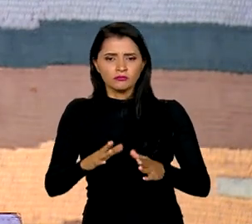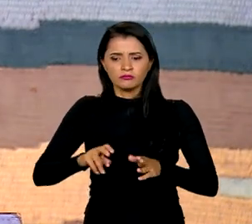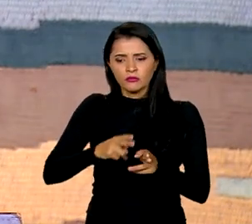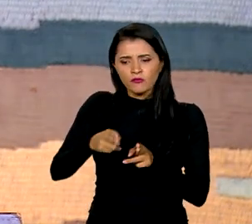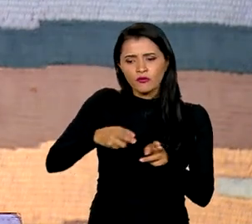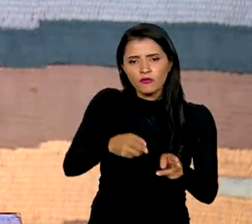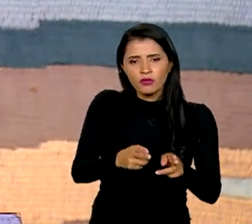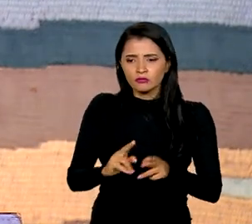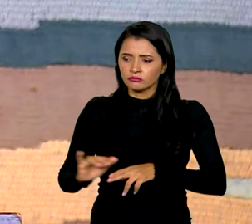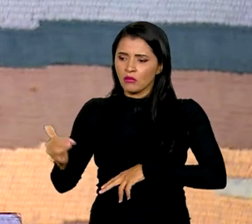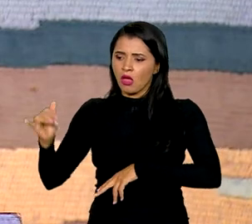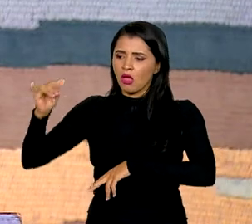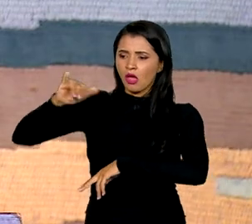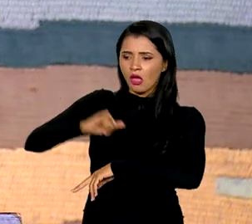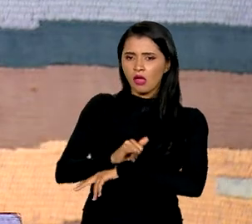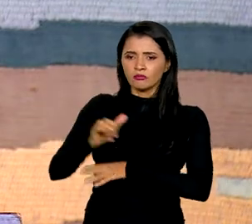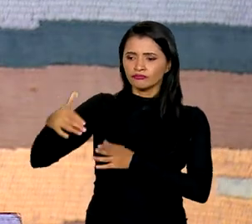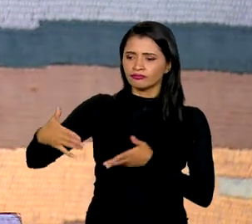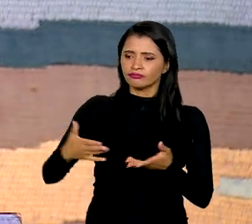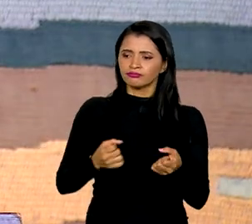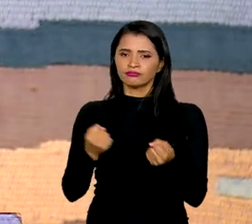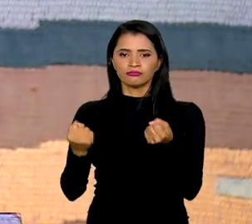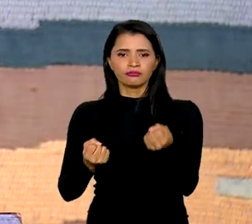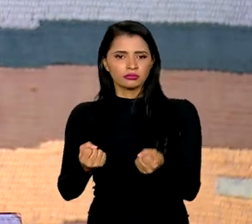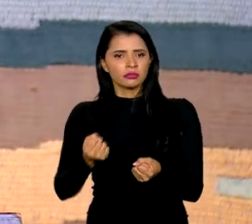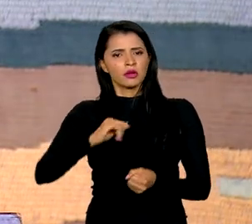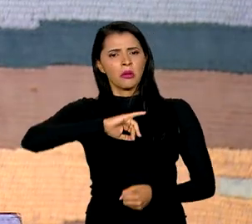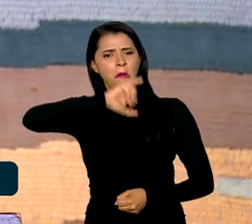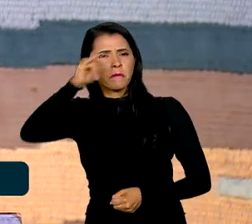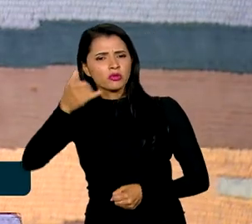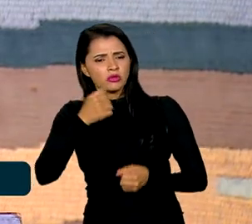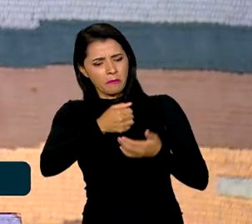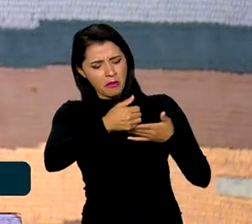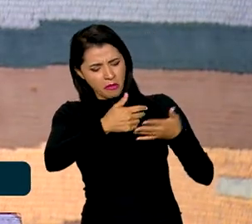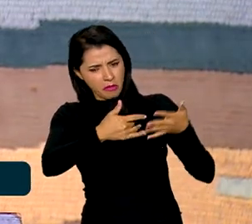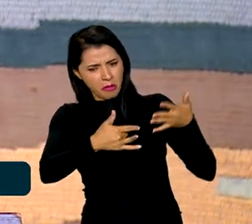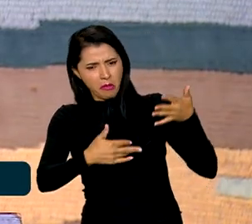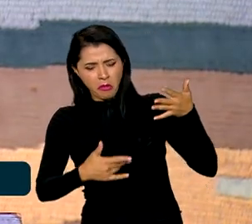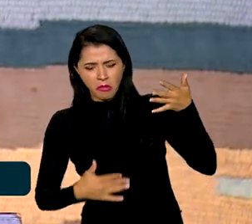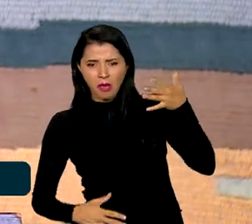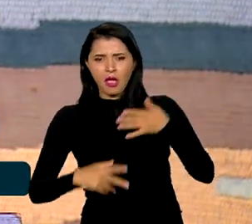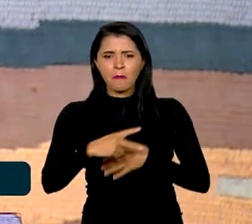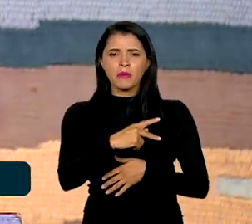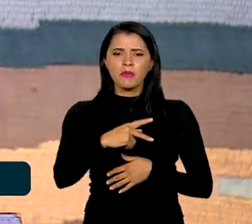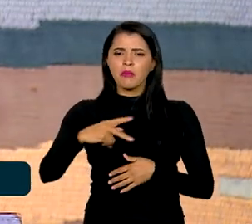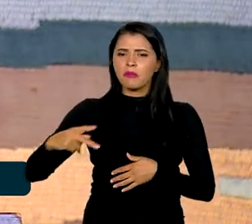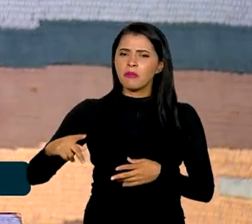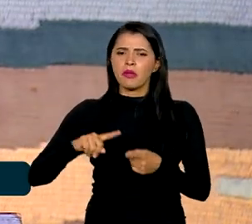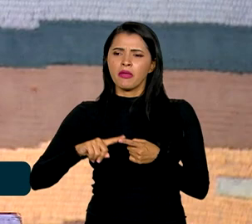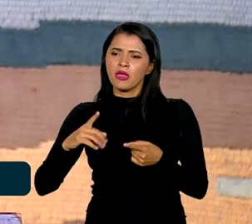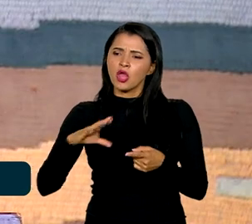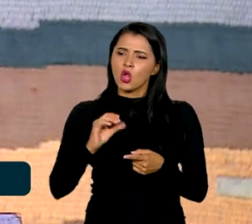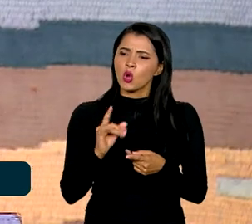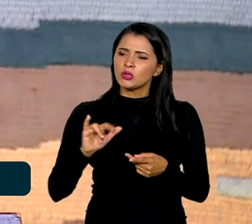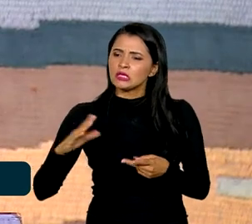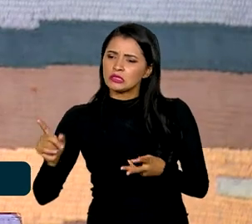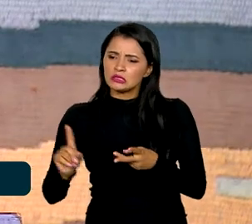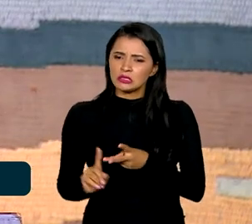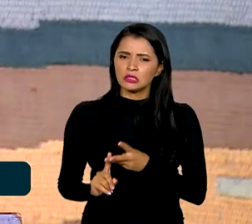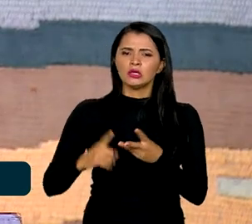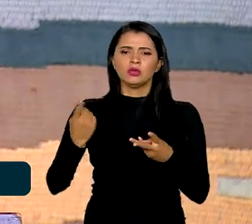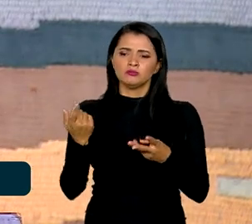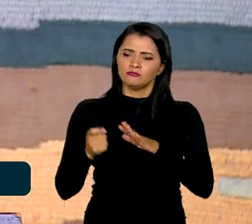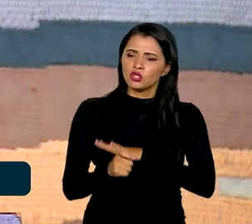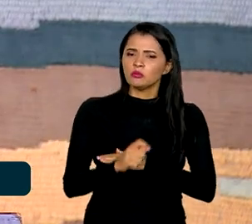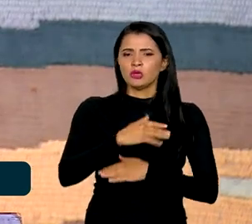aerovia, rodovia, rodovia, oportunidades são inúmeras de PPP, concessões, investimento